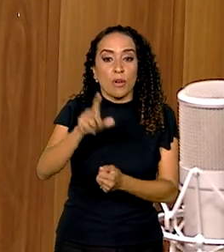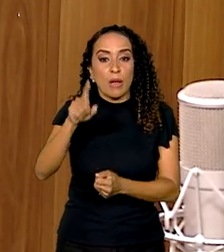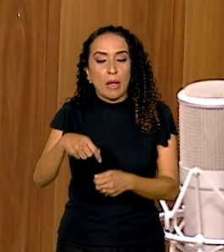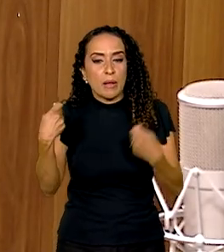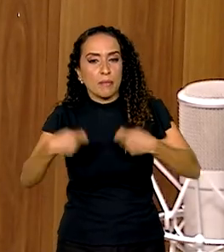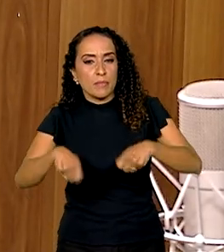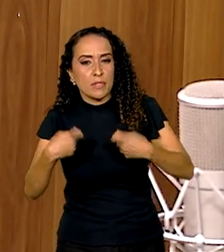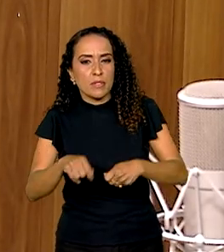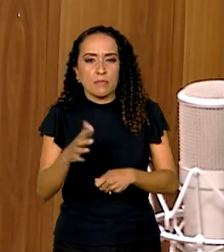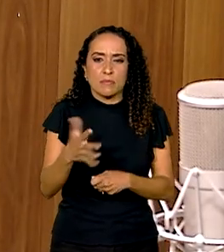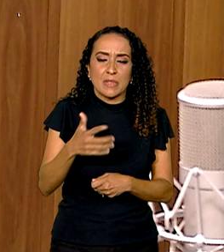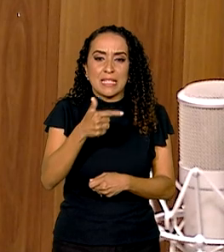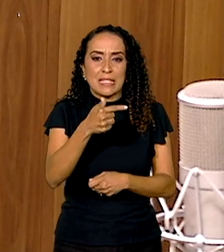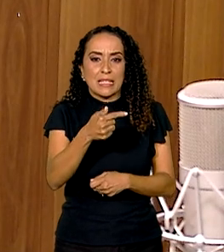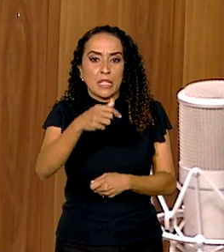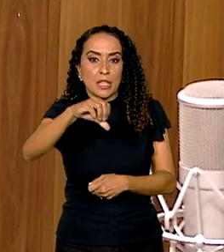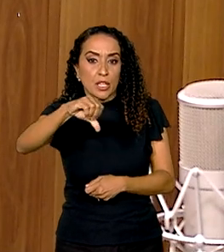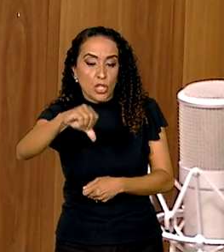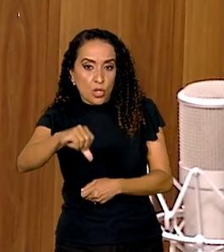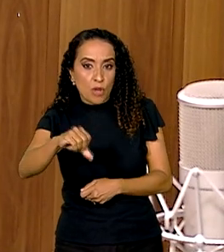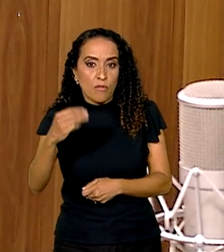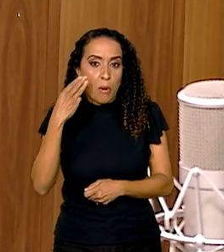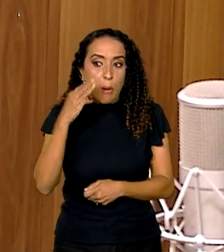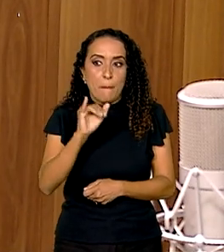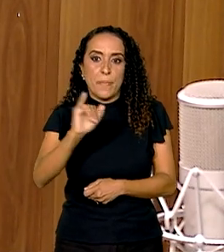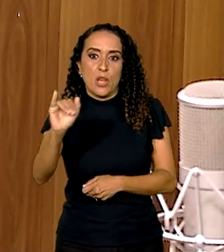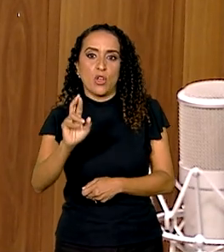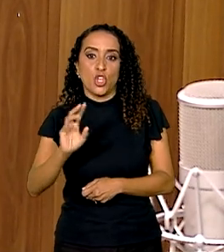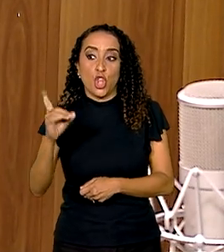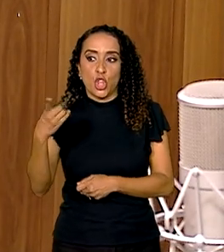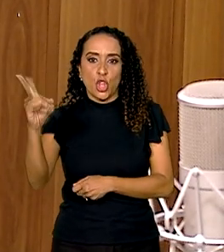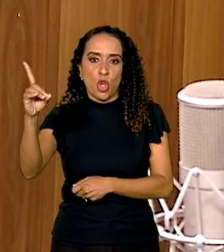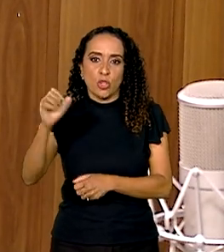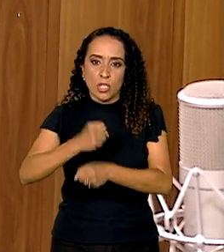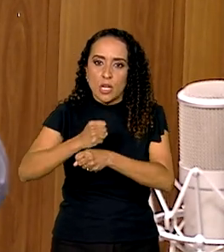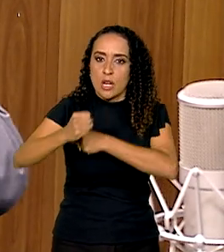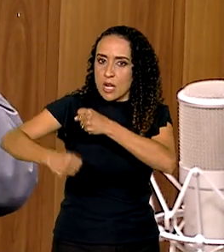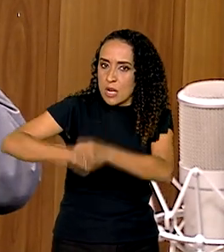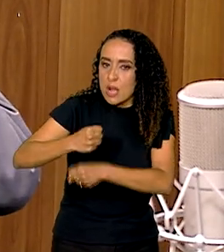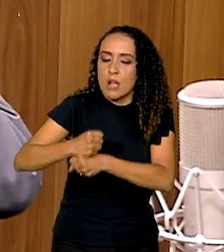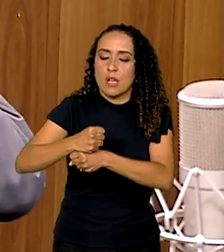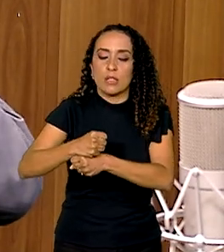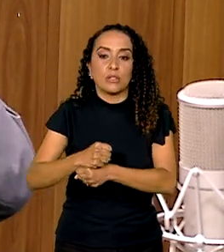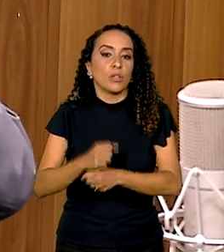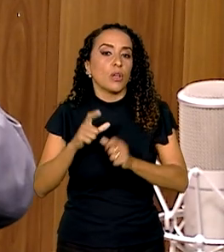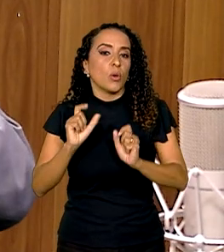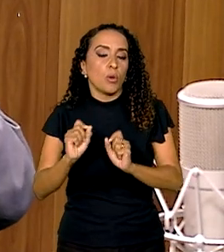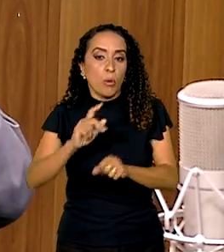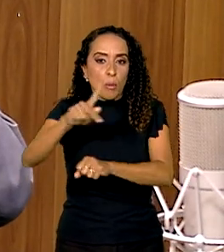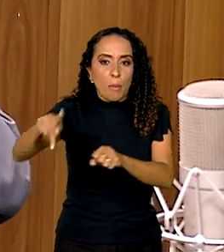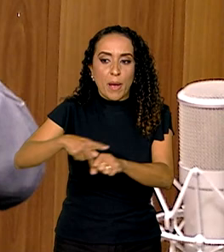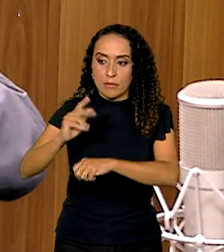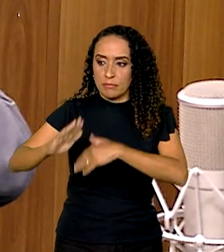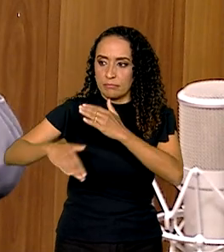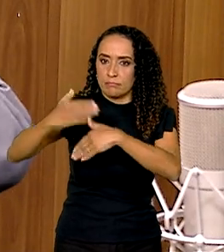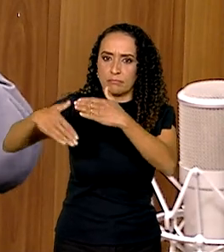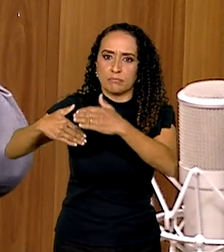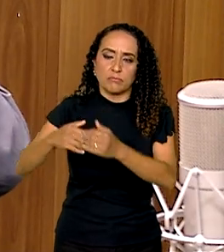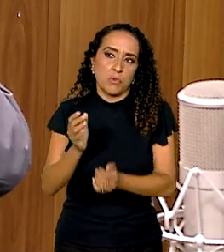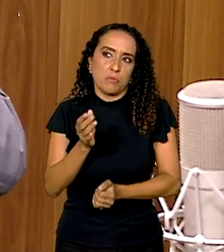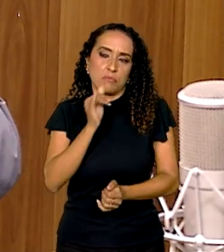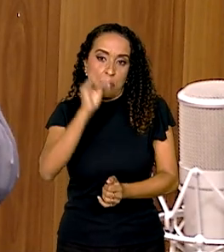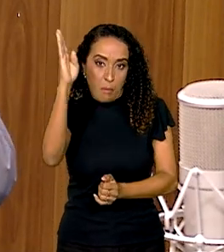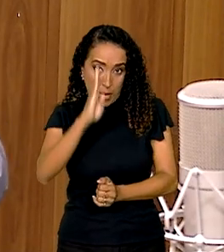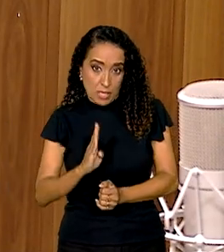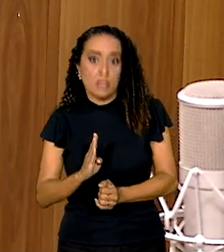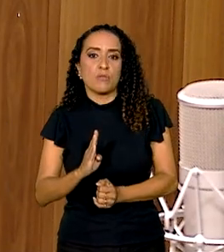necessários cerca de 79 bilhões de dólares por ano, onde os países desenvolvidos, países como o Brasil,